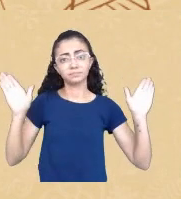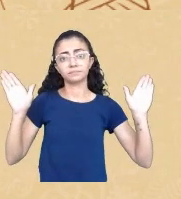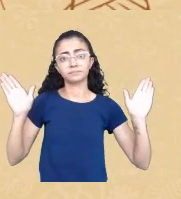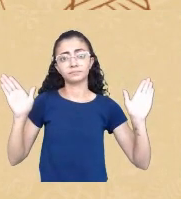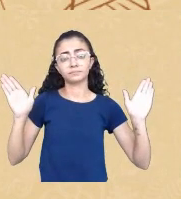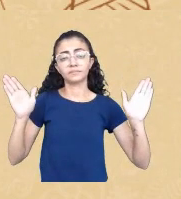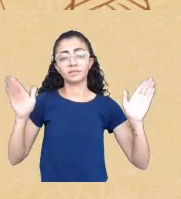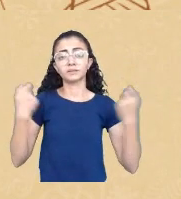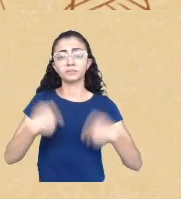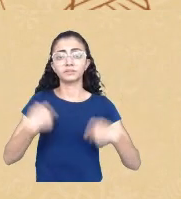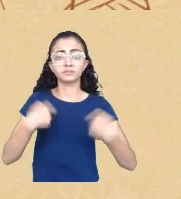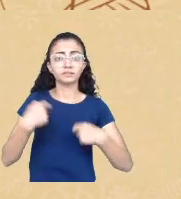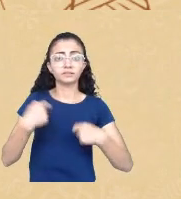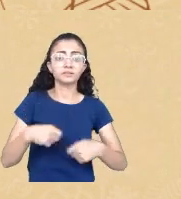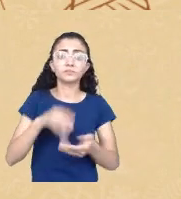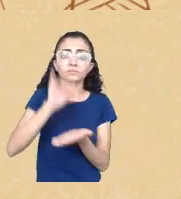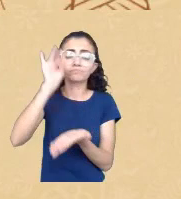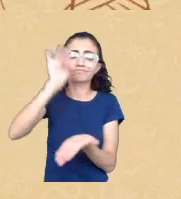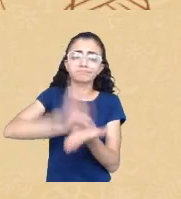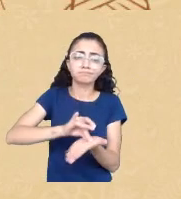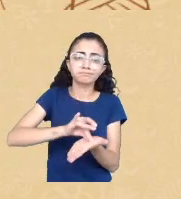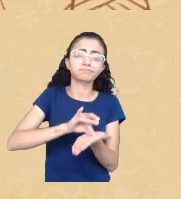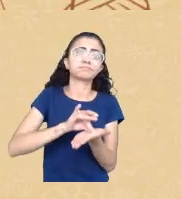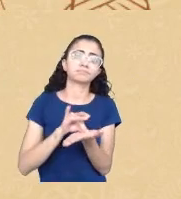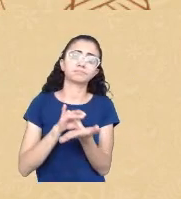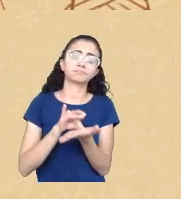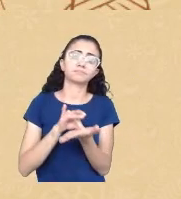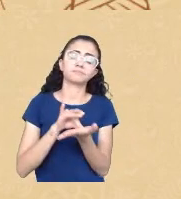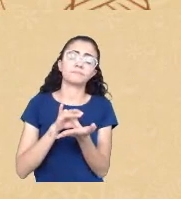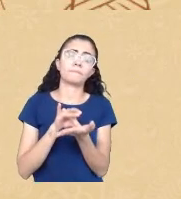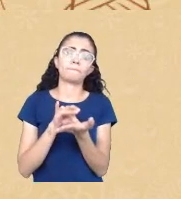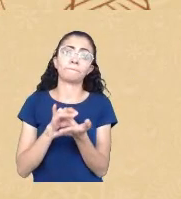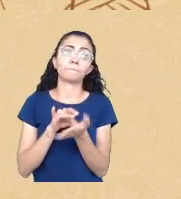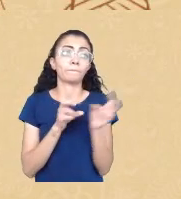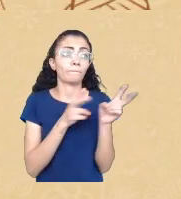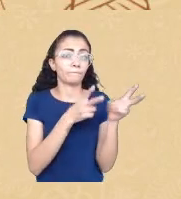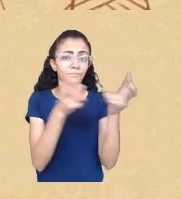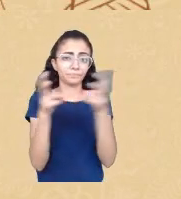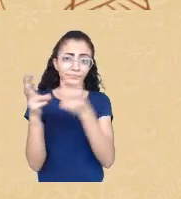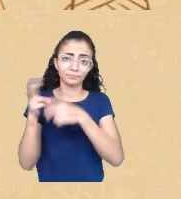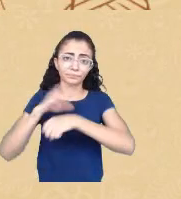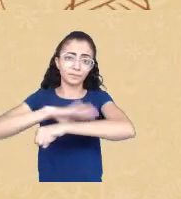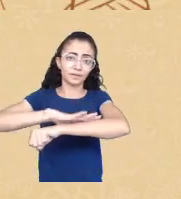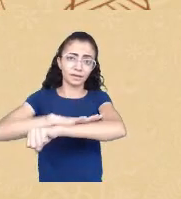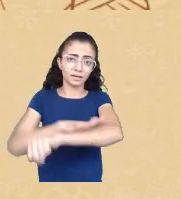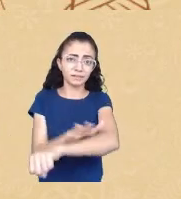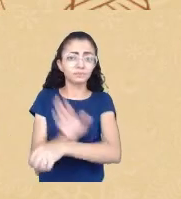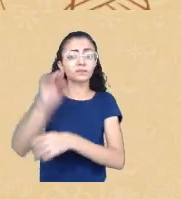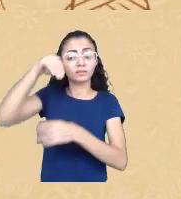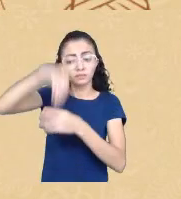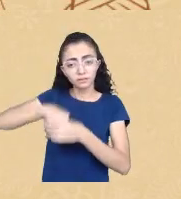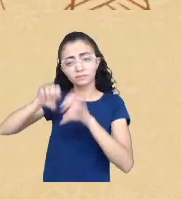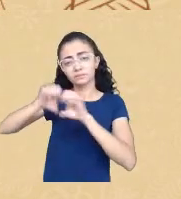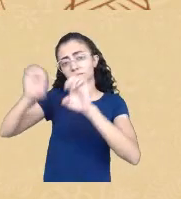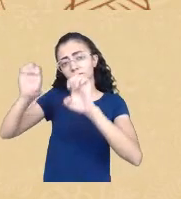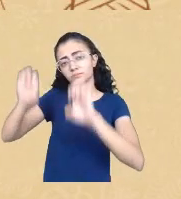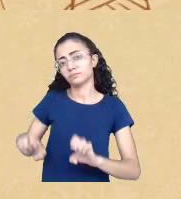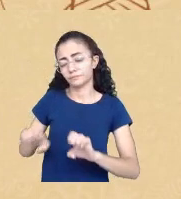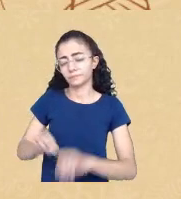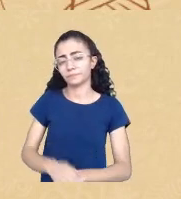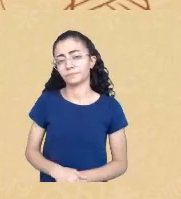efetivamente perceber que o racismo é estruturante dessa sociedade é